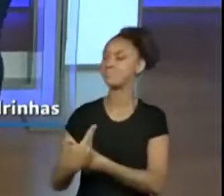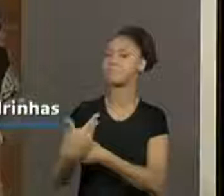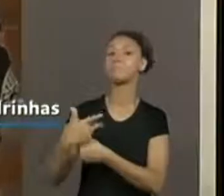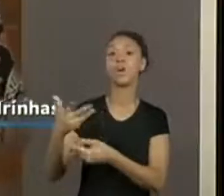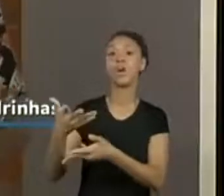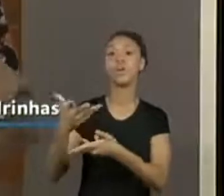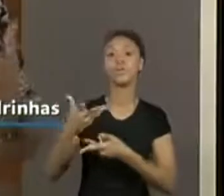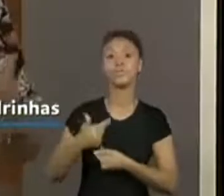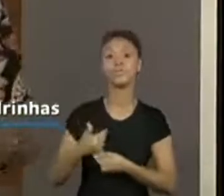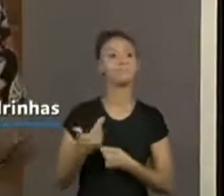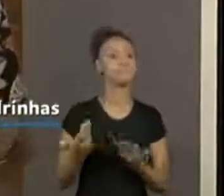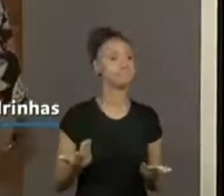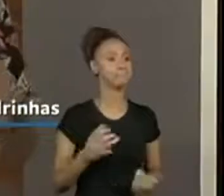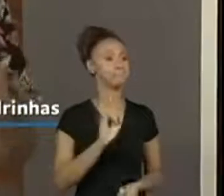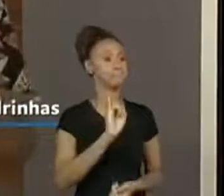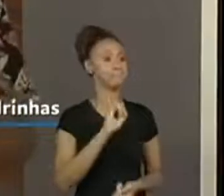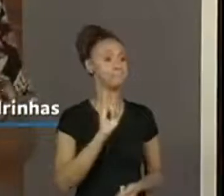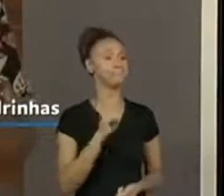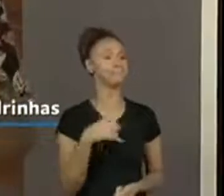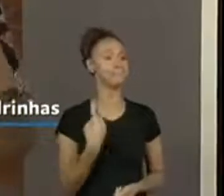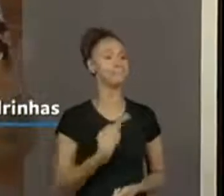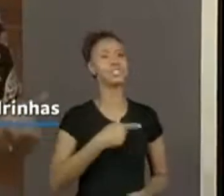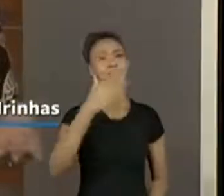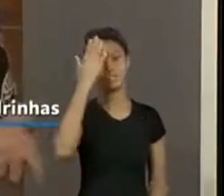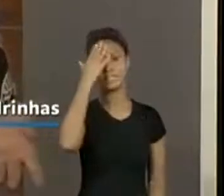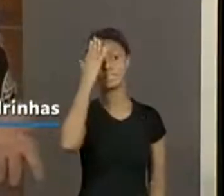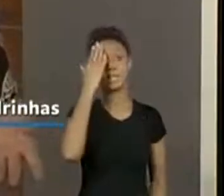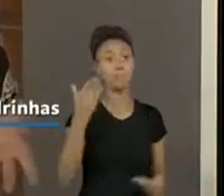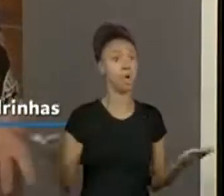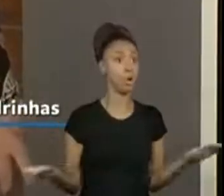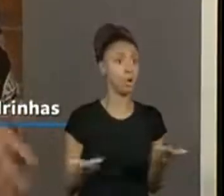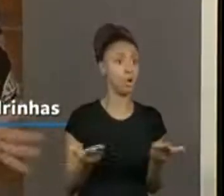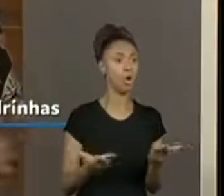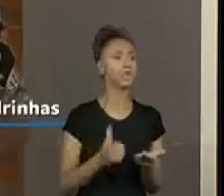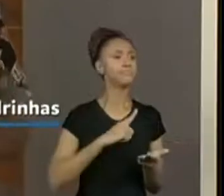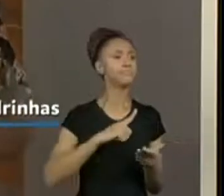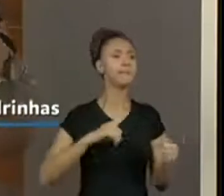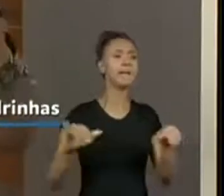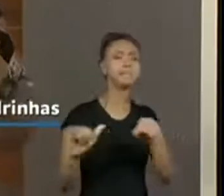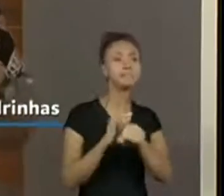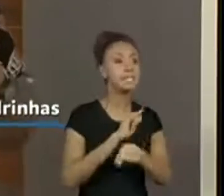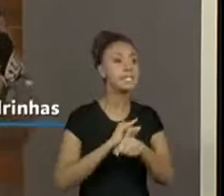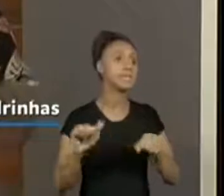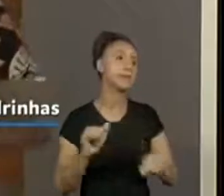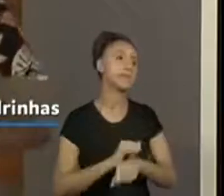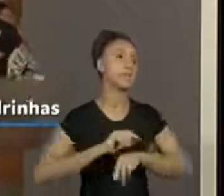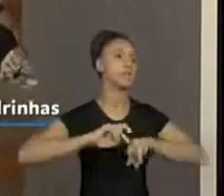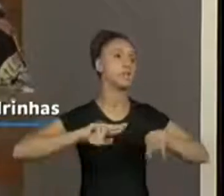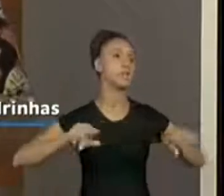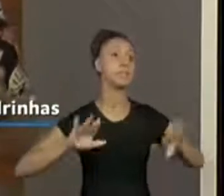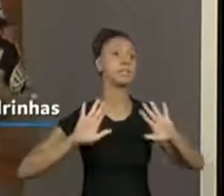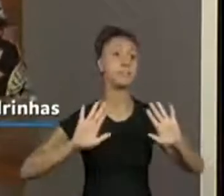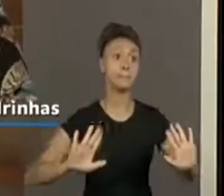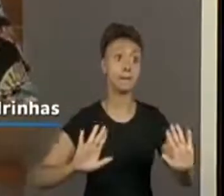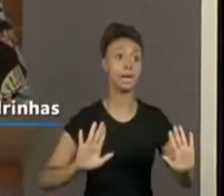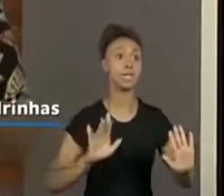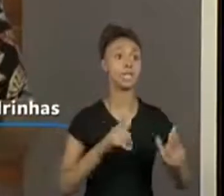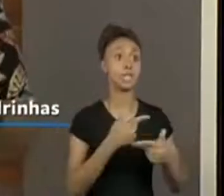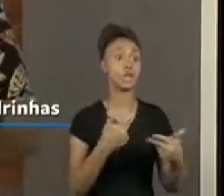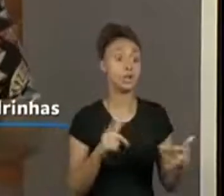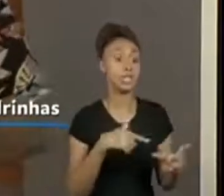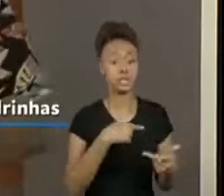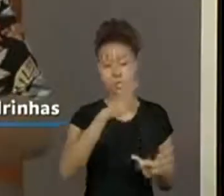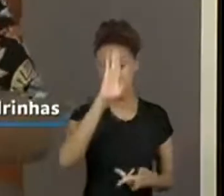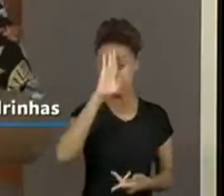a gente pode proporcionar. A gente sabe que hoje em dia tem vários recursos. Só que a base, aquilo que a gente sempre precisa para